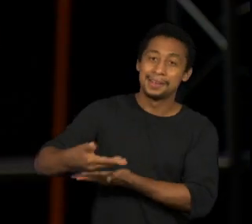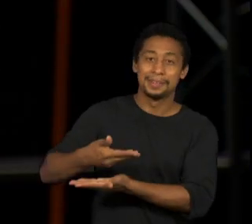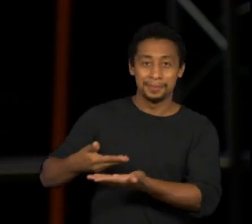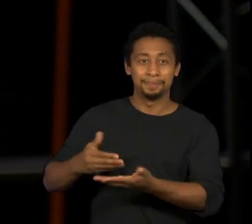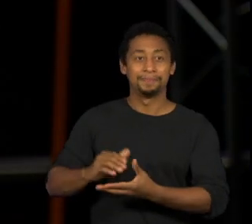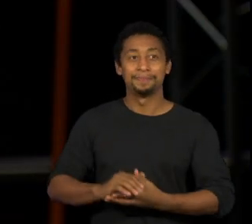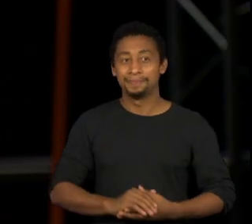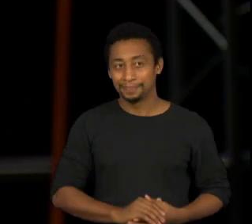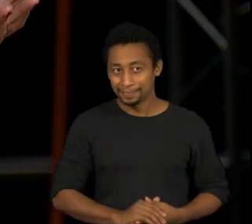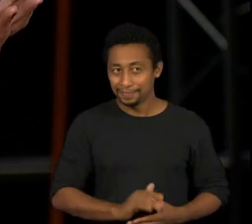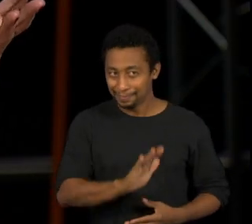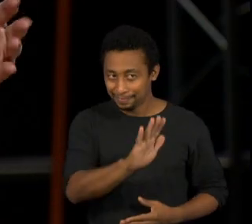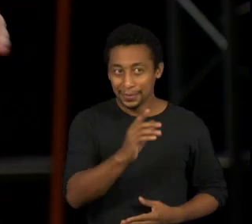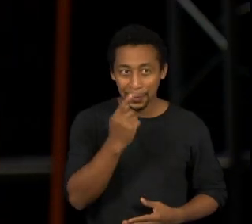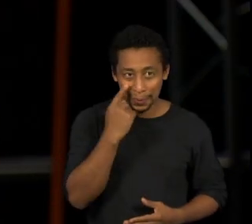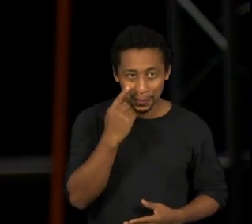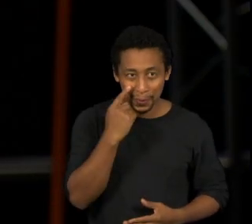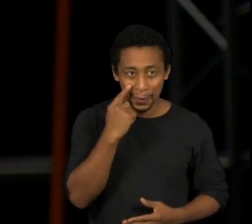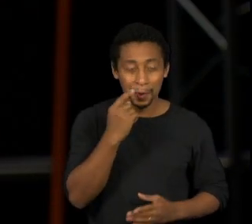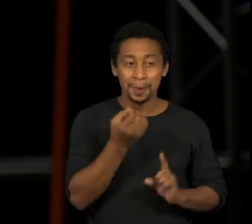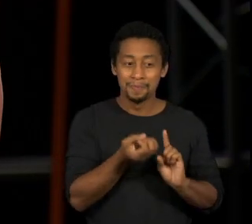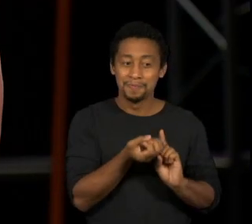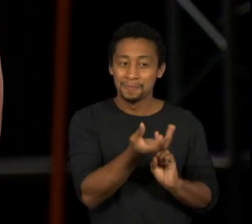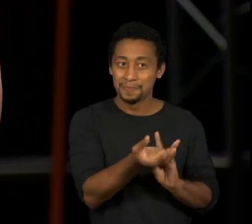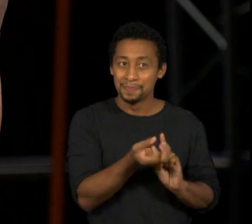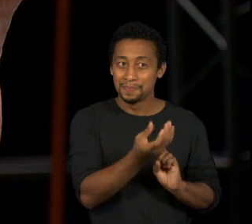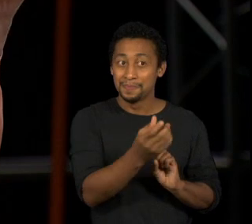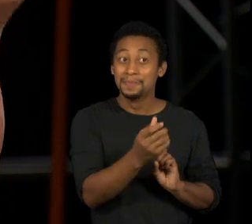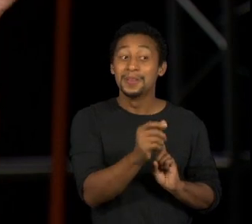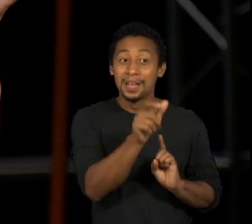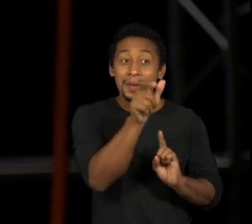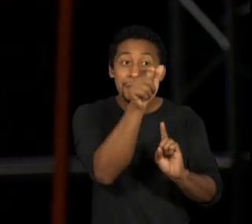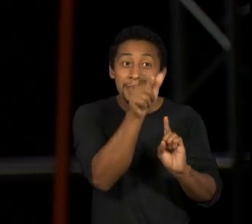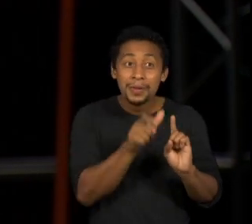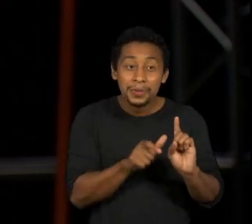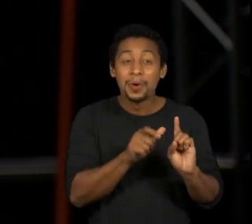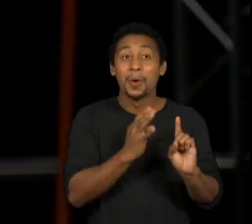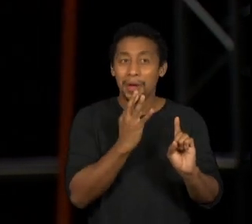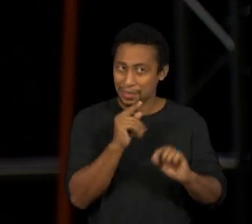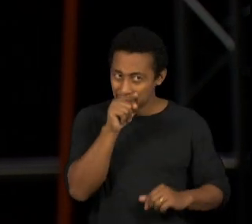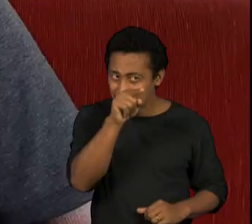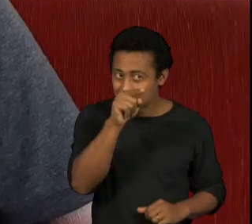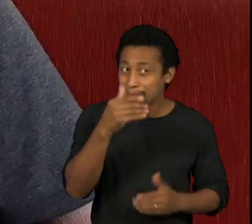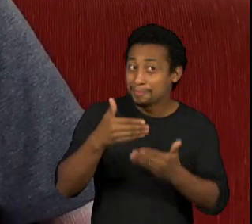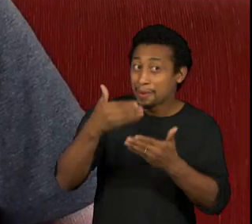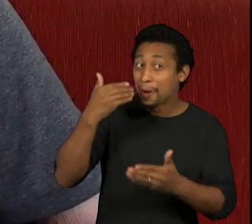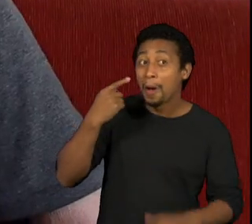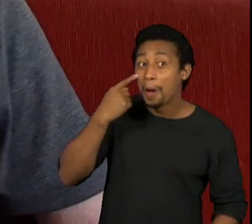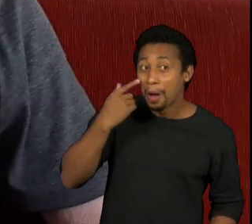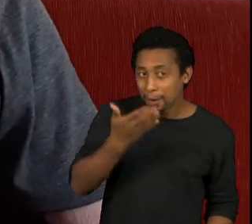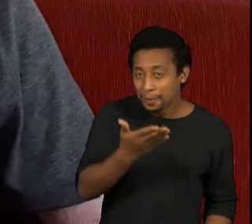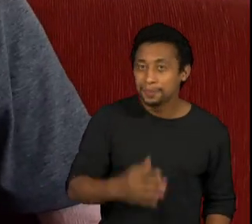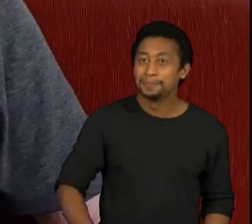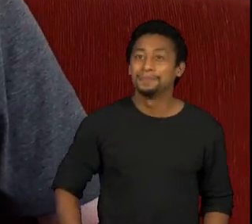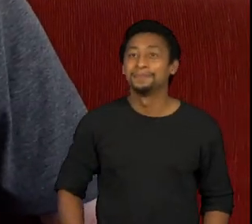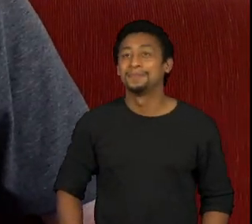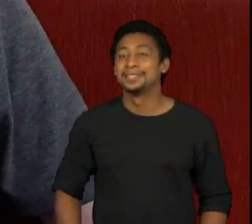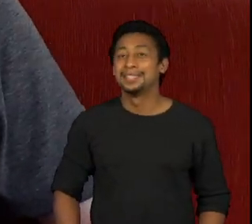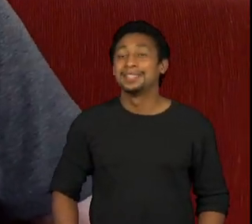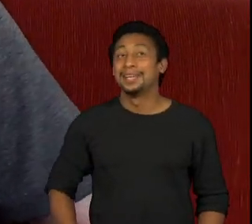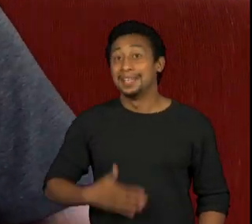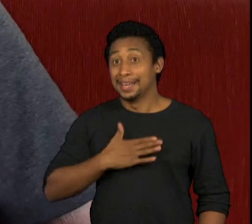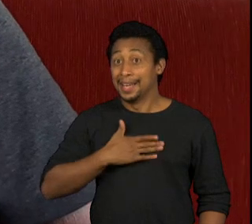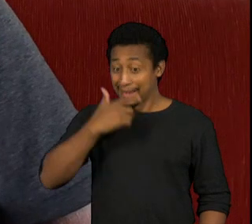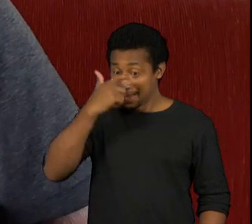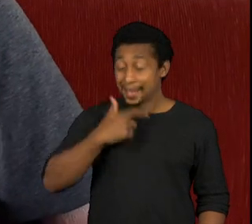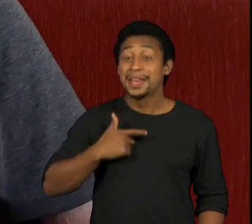A gente tem um primeiro depoimento que é de uma pessoa que te conheceu nessa época. Vamos ver de quem é? Eu era ainda ator